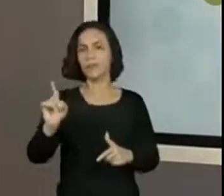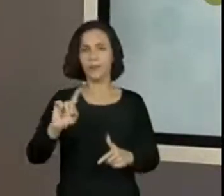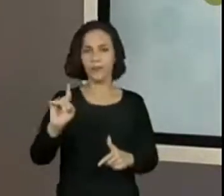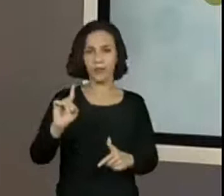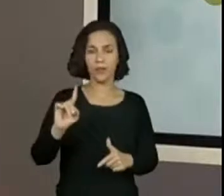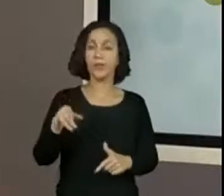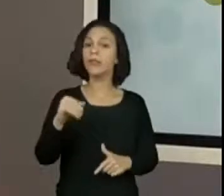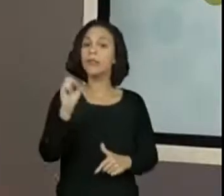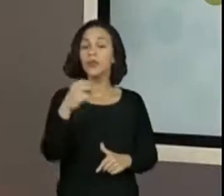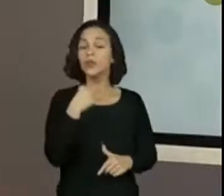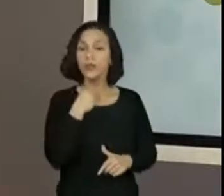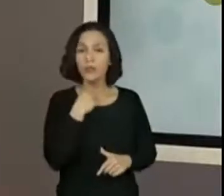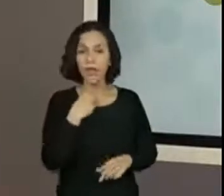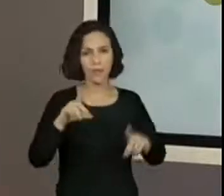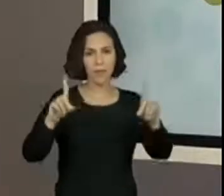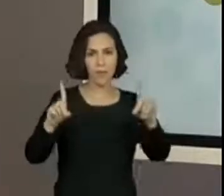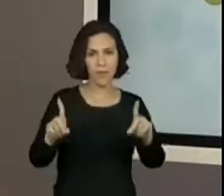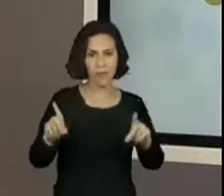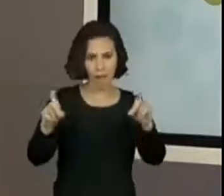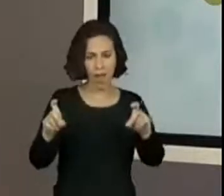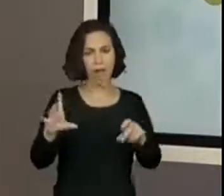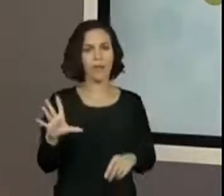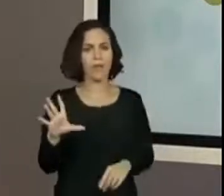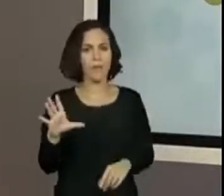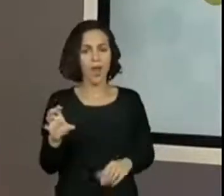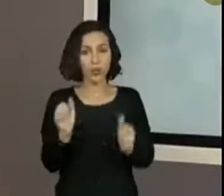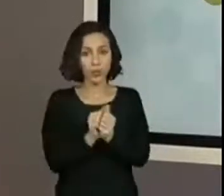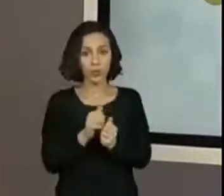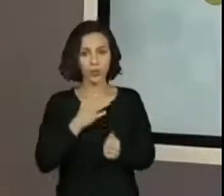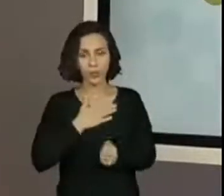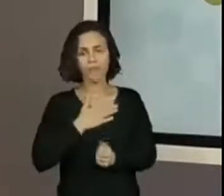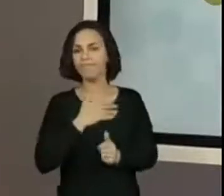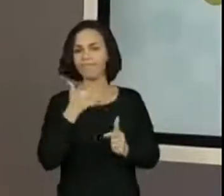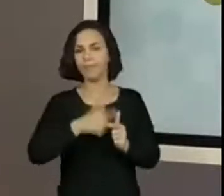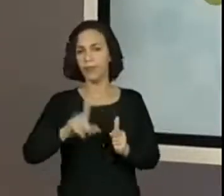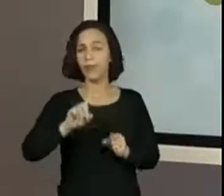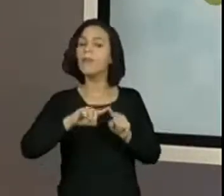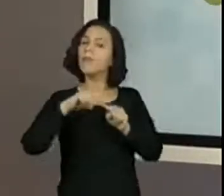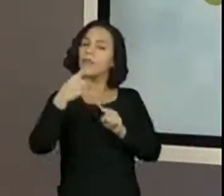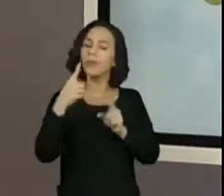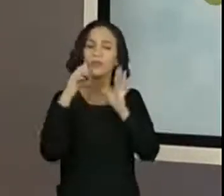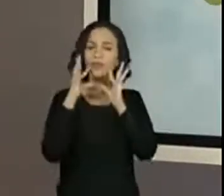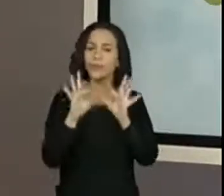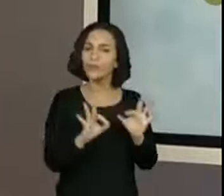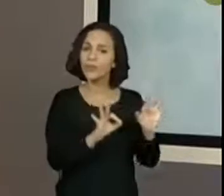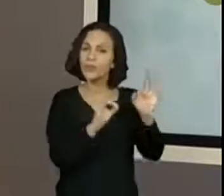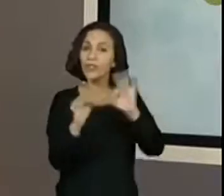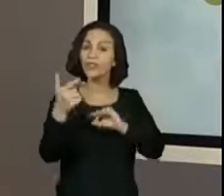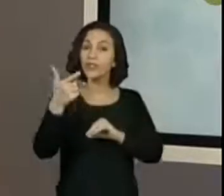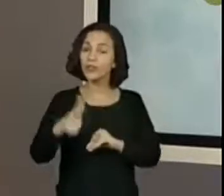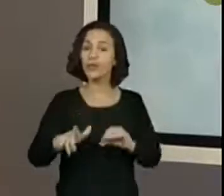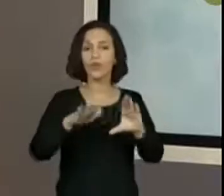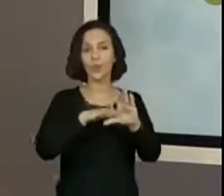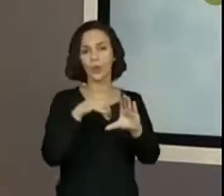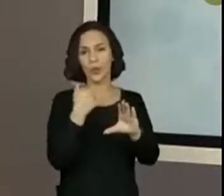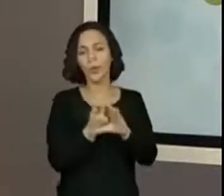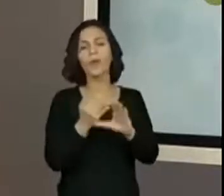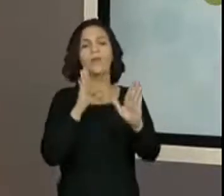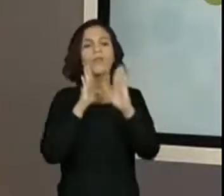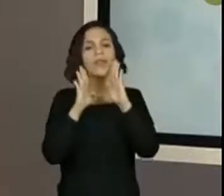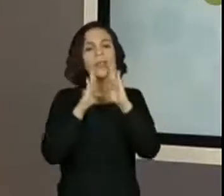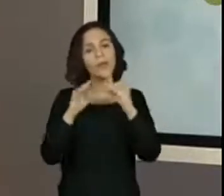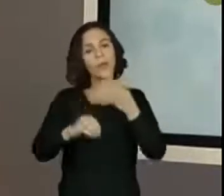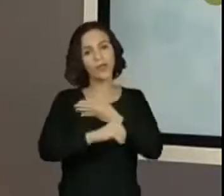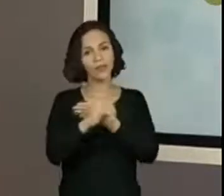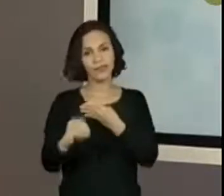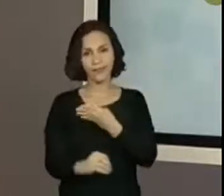não conseguir realizar as atividades junto comigo aqui na aula, depois essa aula vai estar lá no YouTube, no Facebook do Centro de